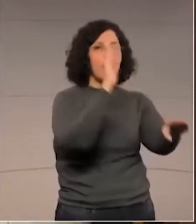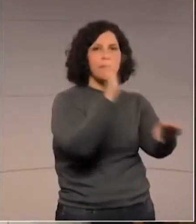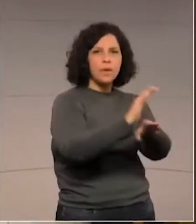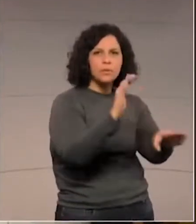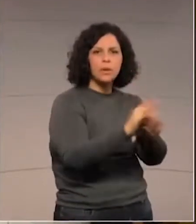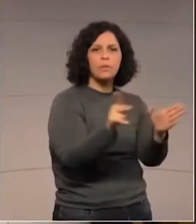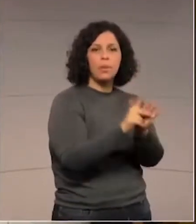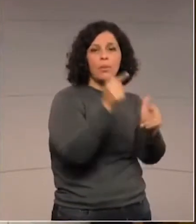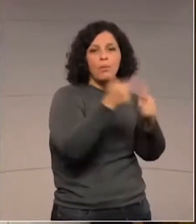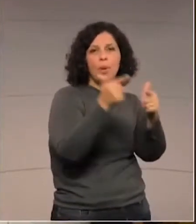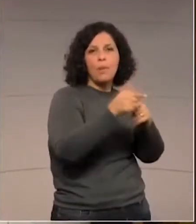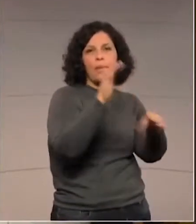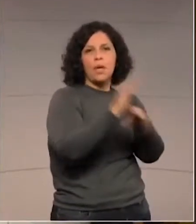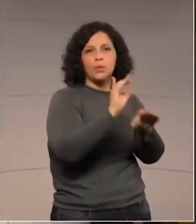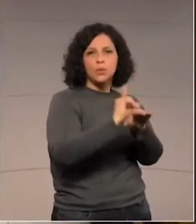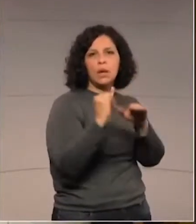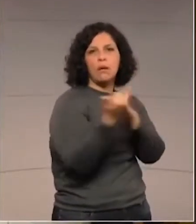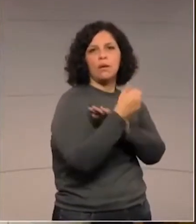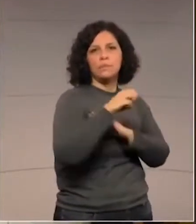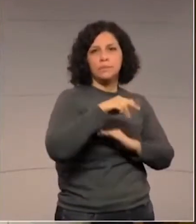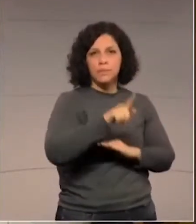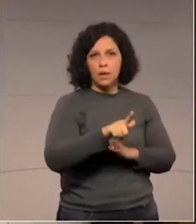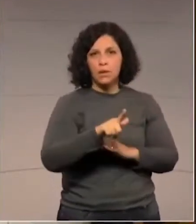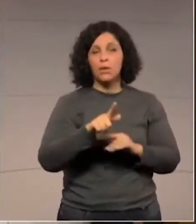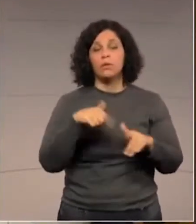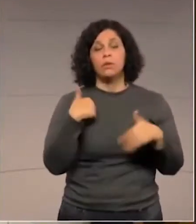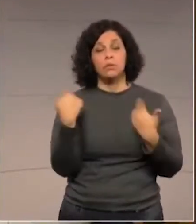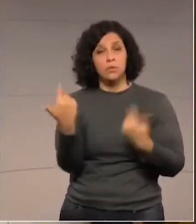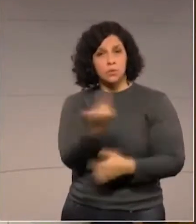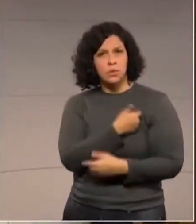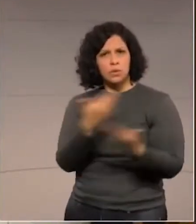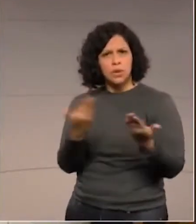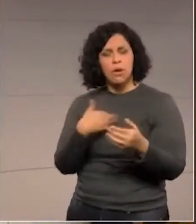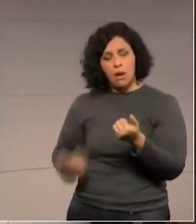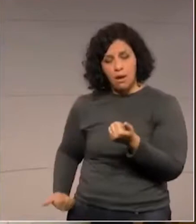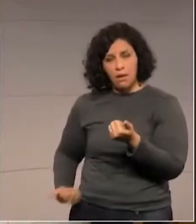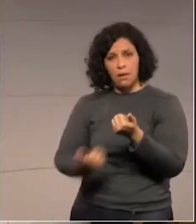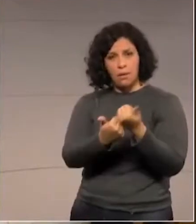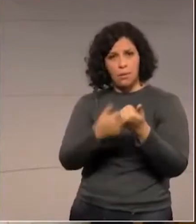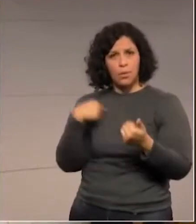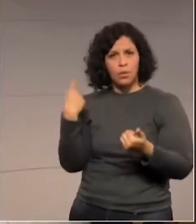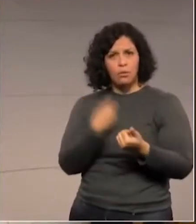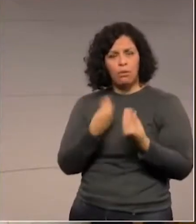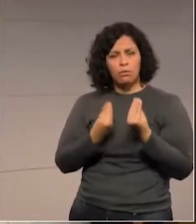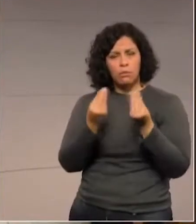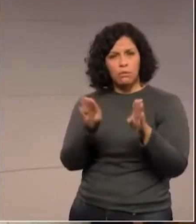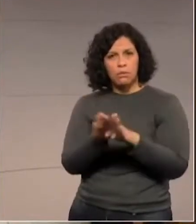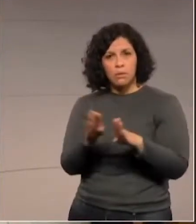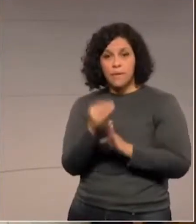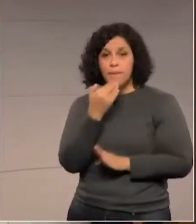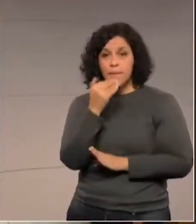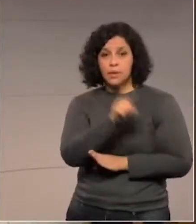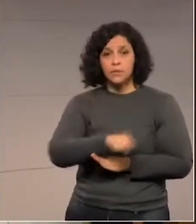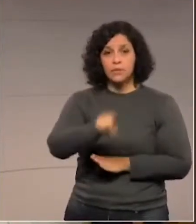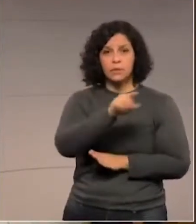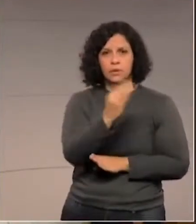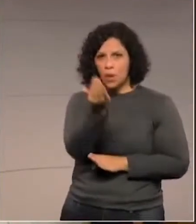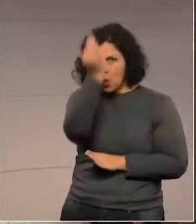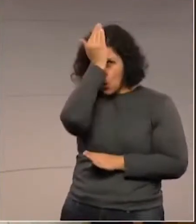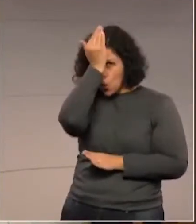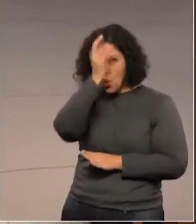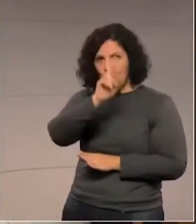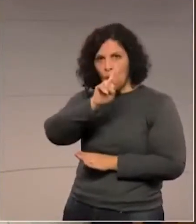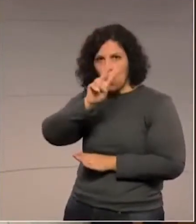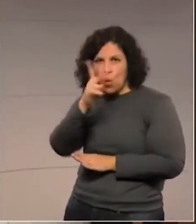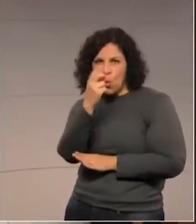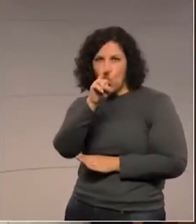da Ilha do Mel. Então, senhoras e senhores, esse apoio que nós fazemos, peço que o deputado Hussein, líder